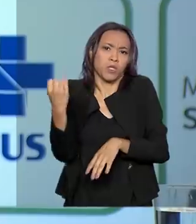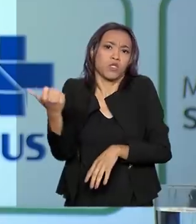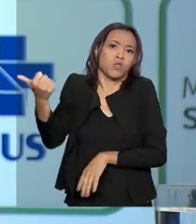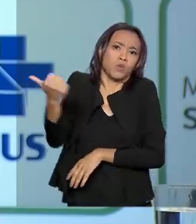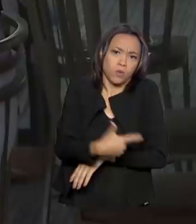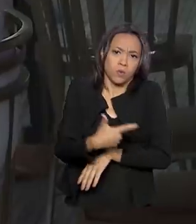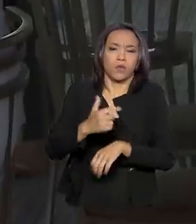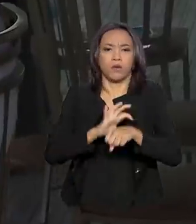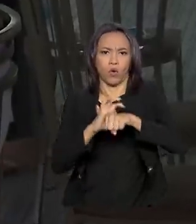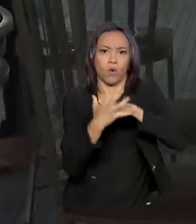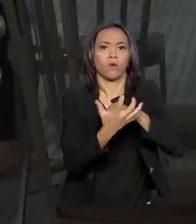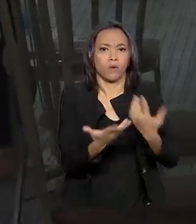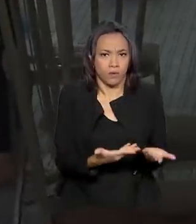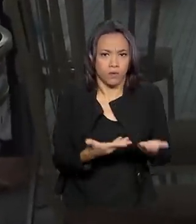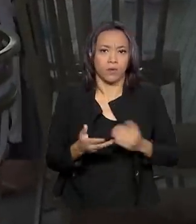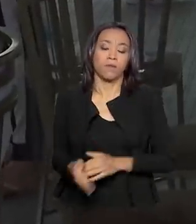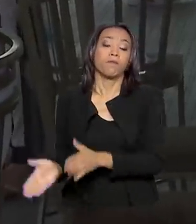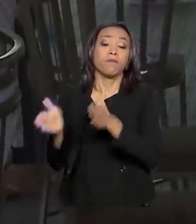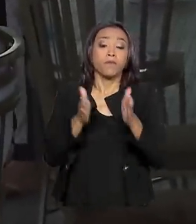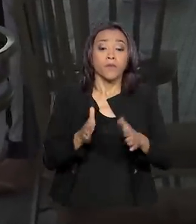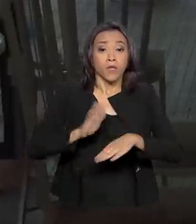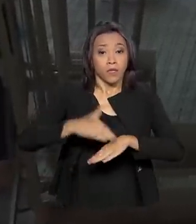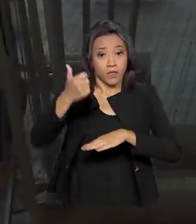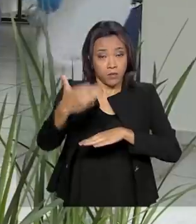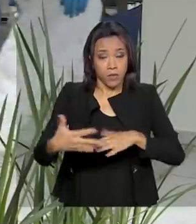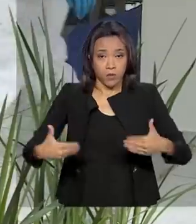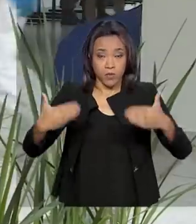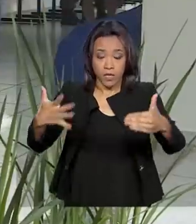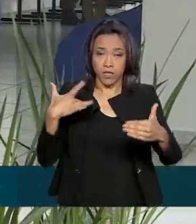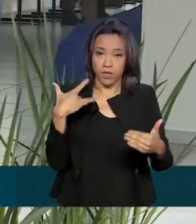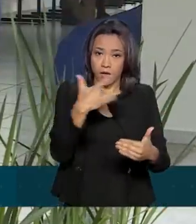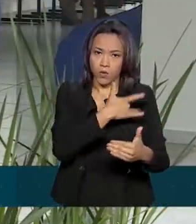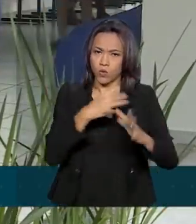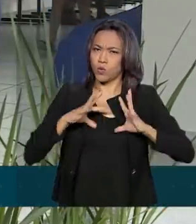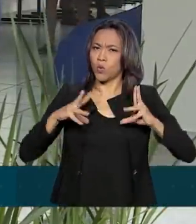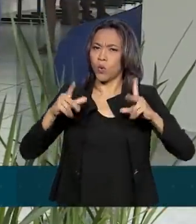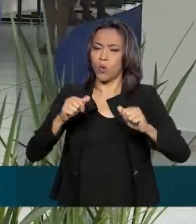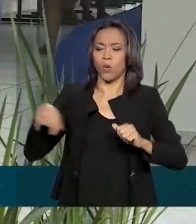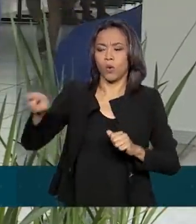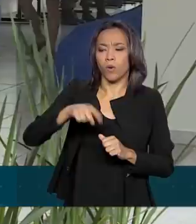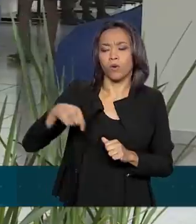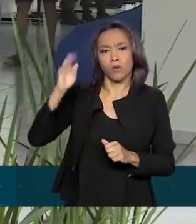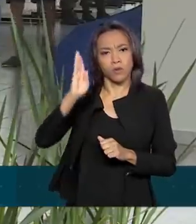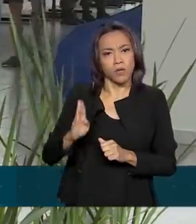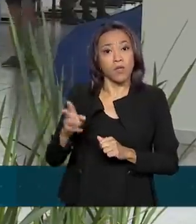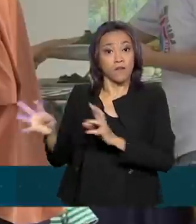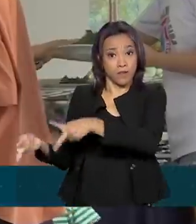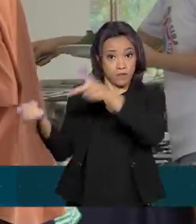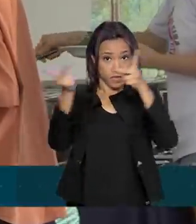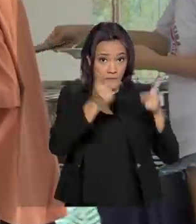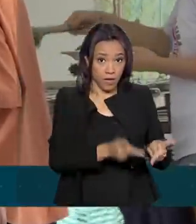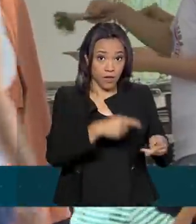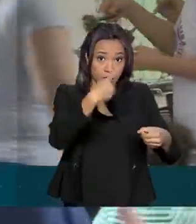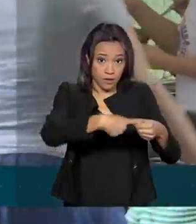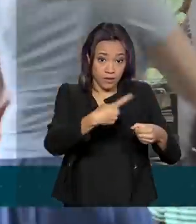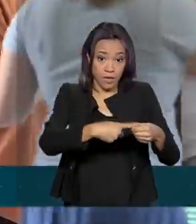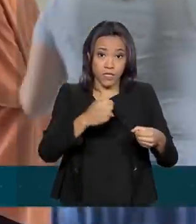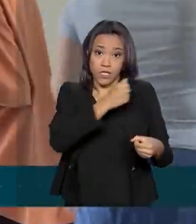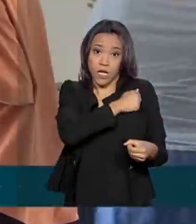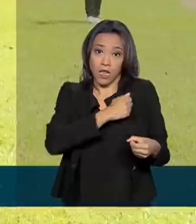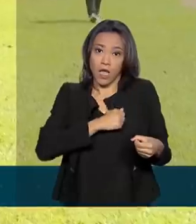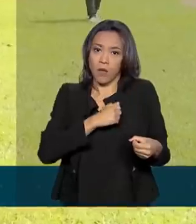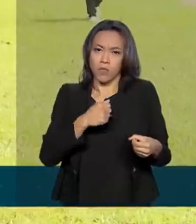nós neste momento. Segundo o Ministério da Saúde, todos os brasileiros repatriados que estão na base aérea de Anápolis permanecem sem